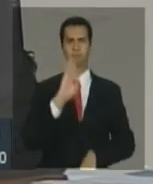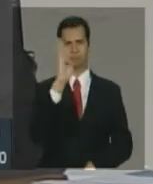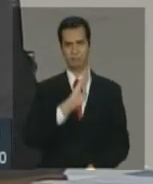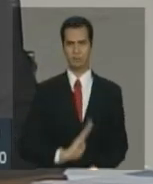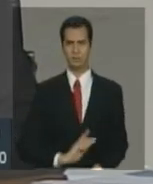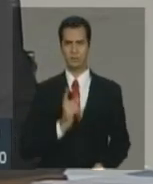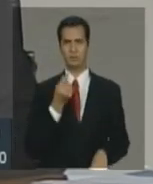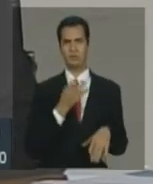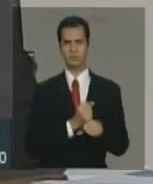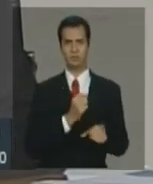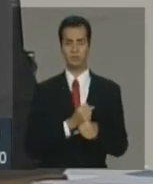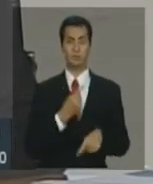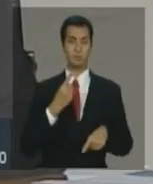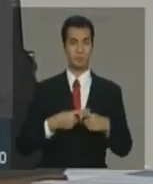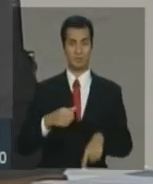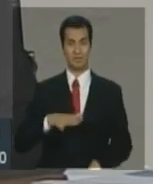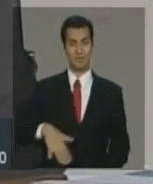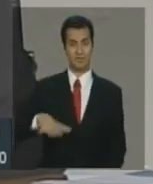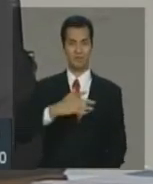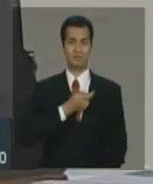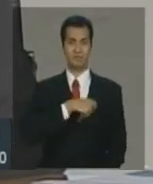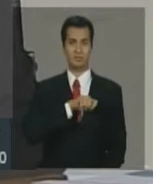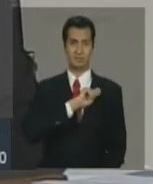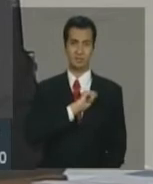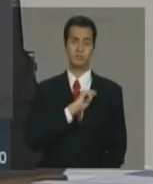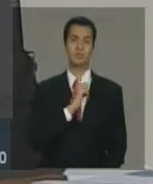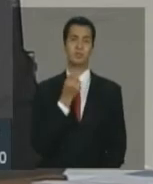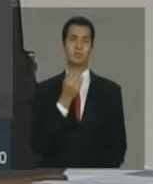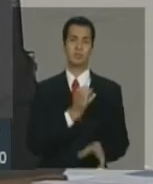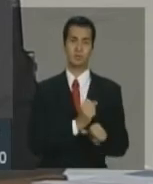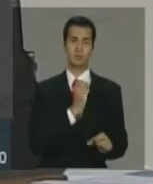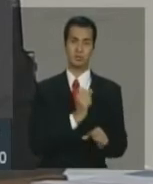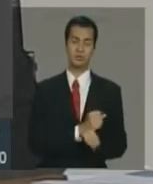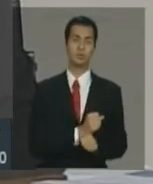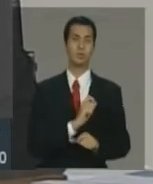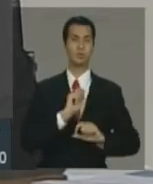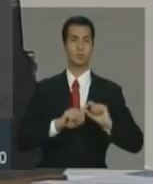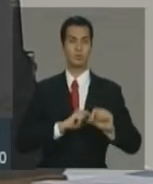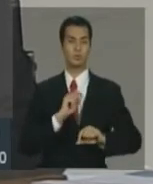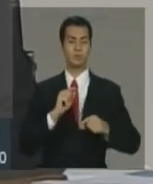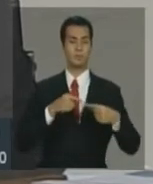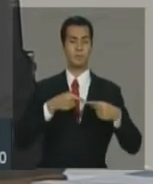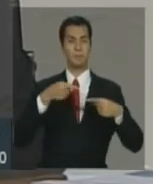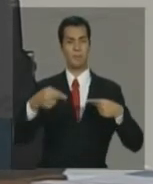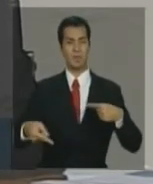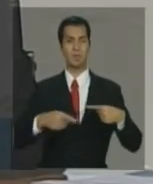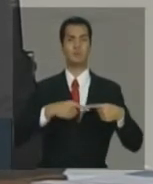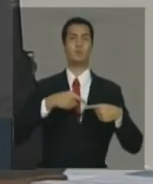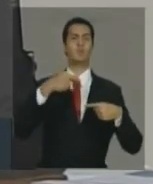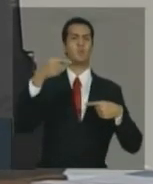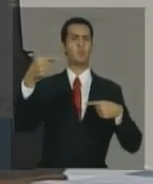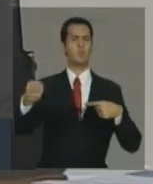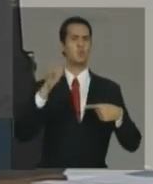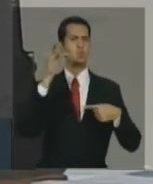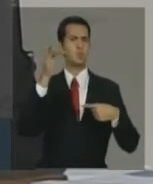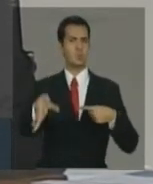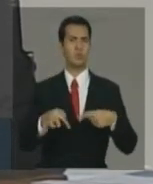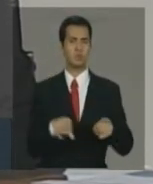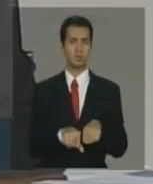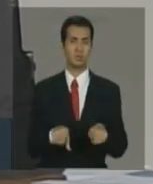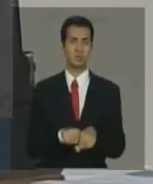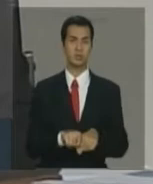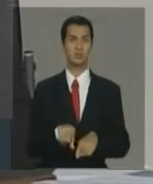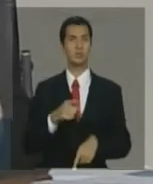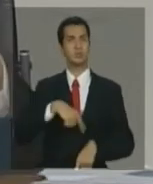nessa área fiscal, a perspectiva de médio e longo prazo é sempre aquilo que a gente olha com mais cuidado,